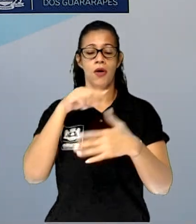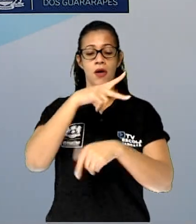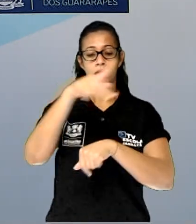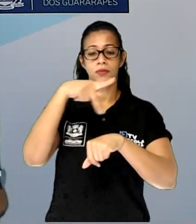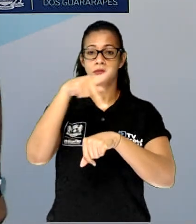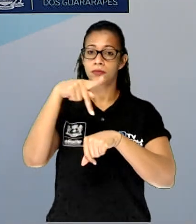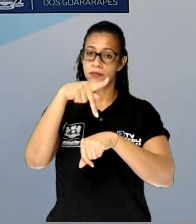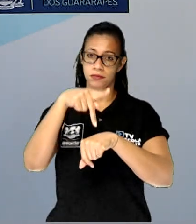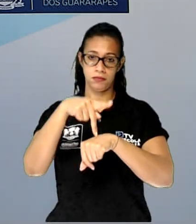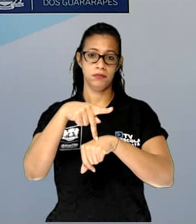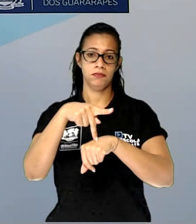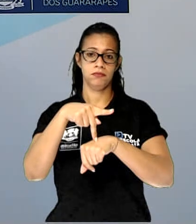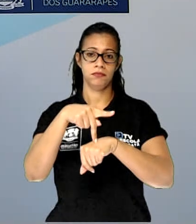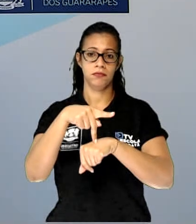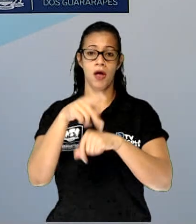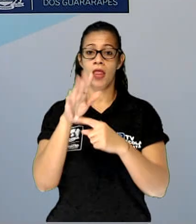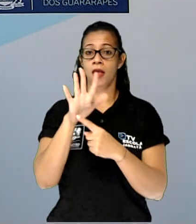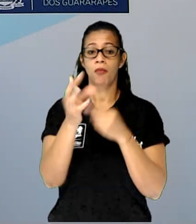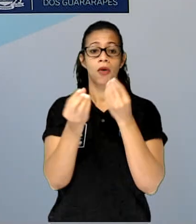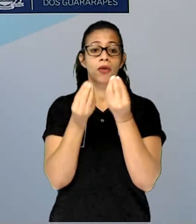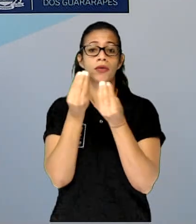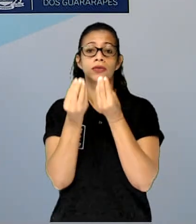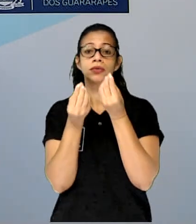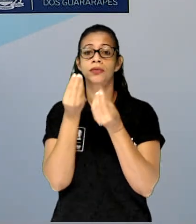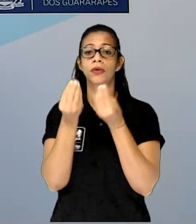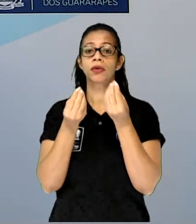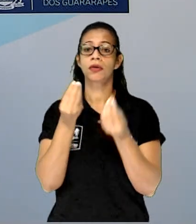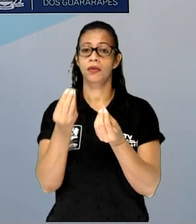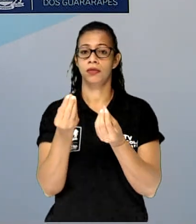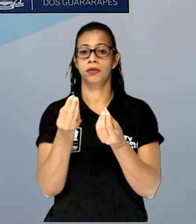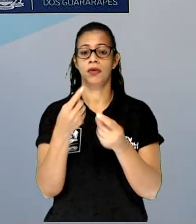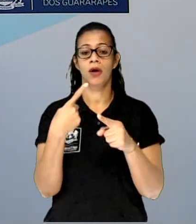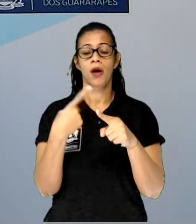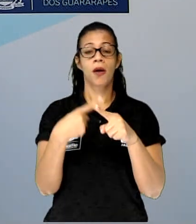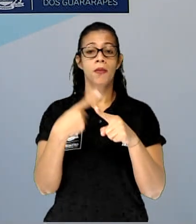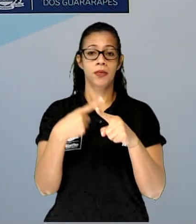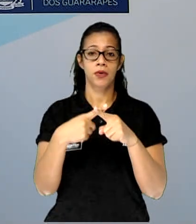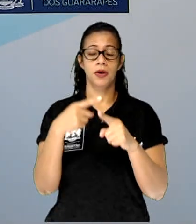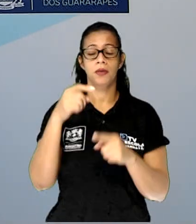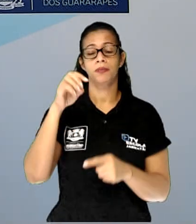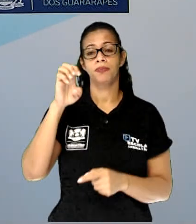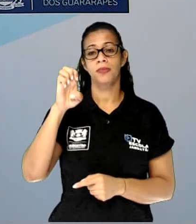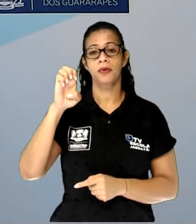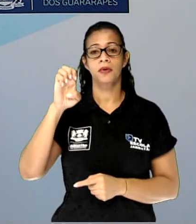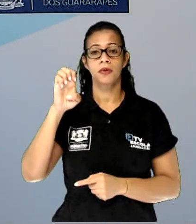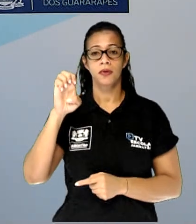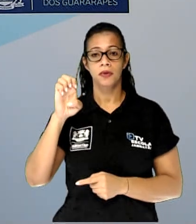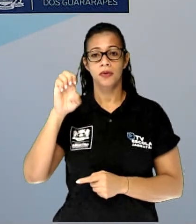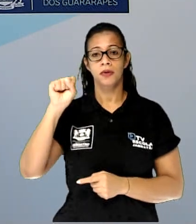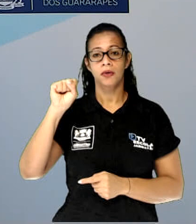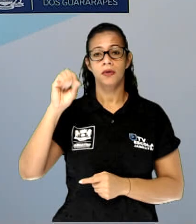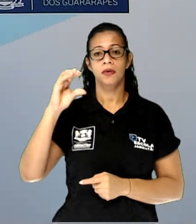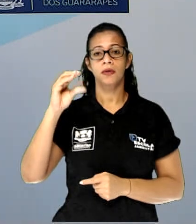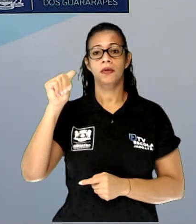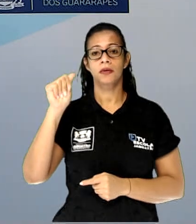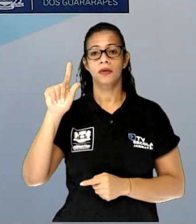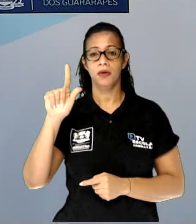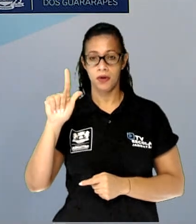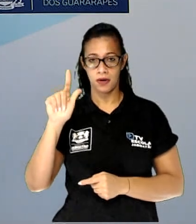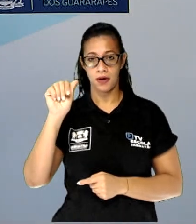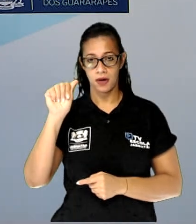detalhes porque a escala utilizada foi uma escala que reduziu bastante a área real.